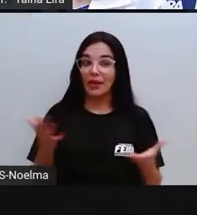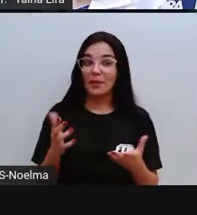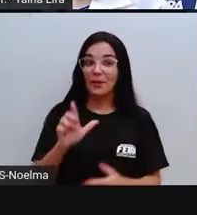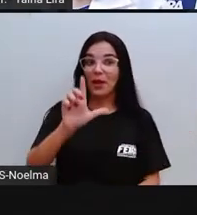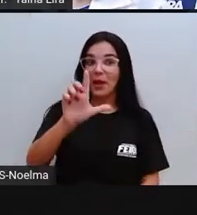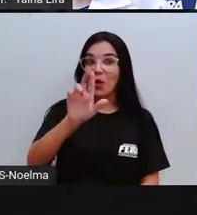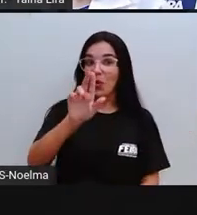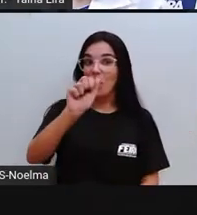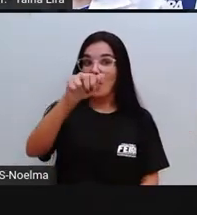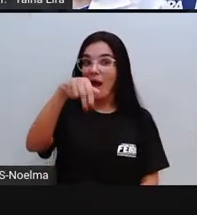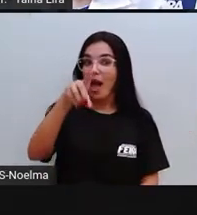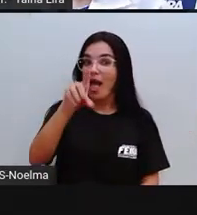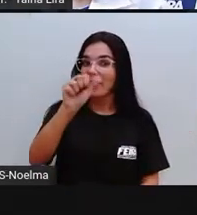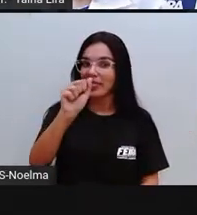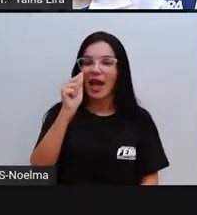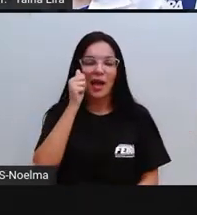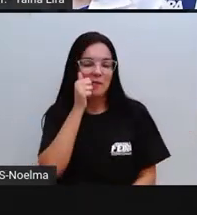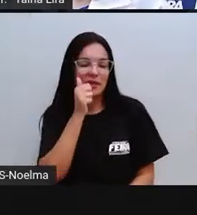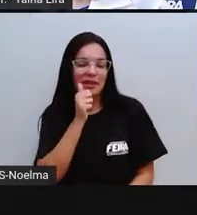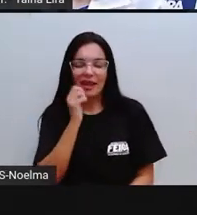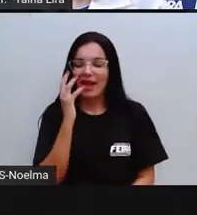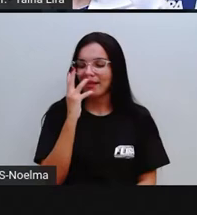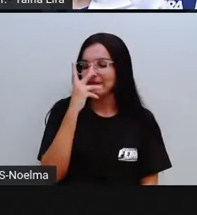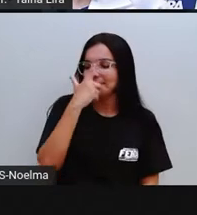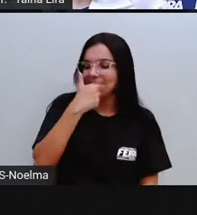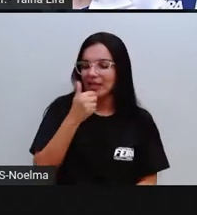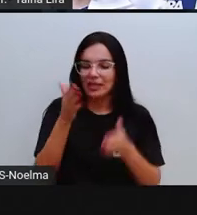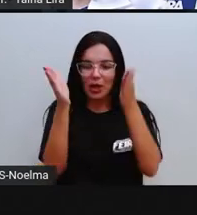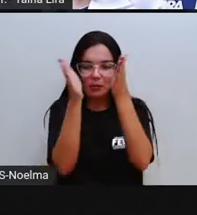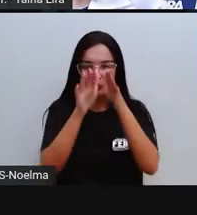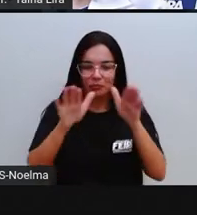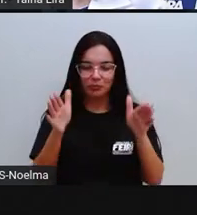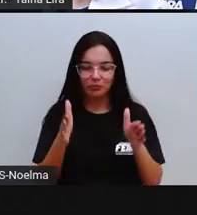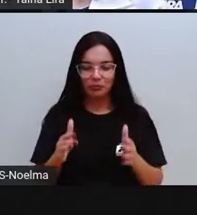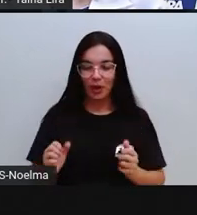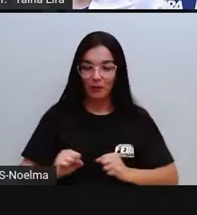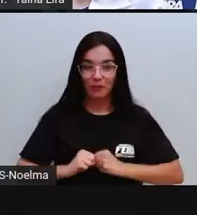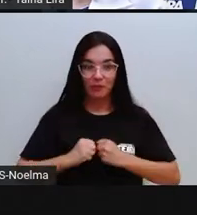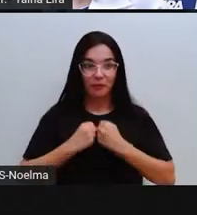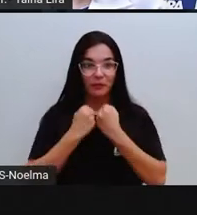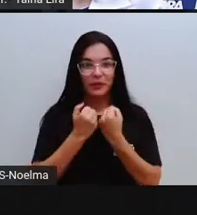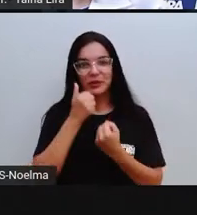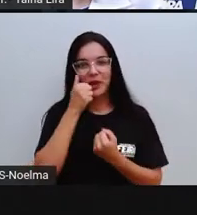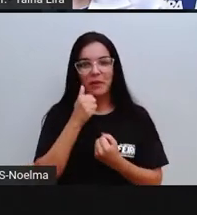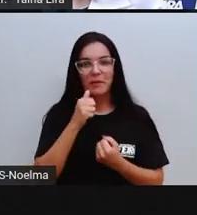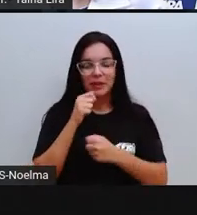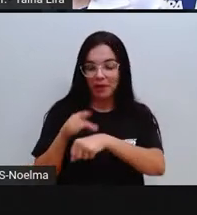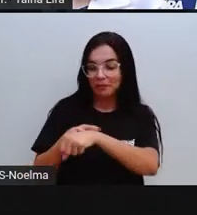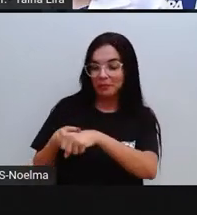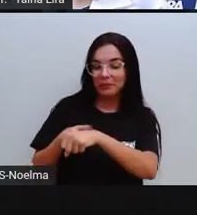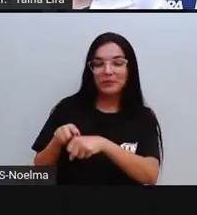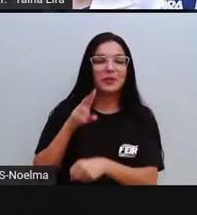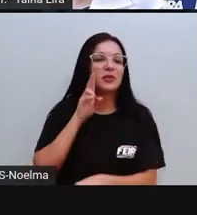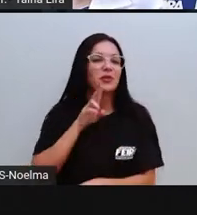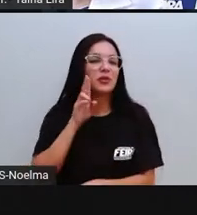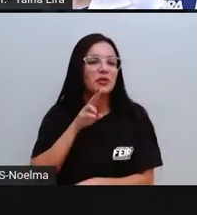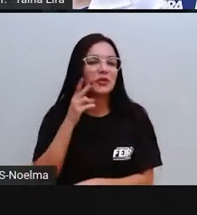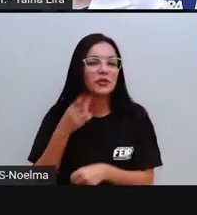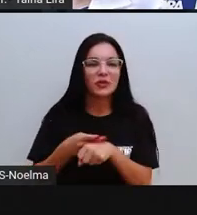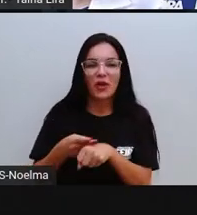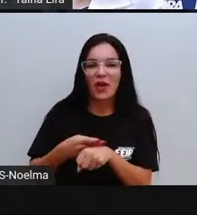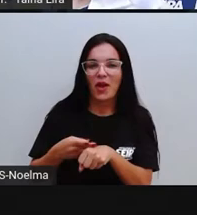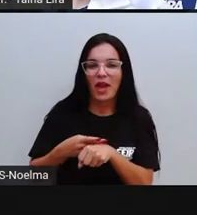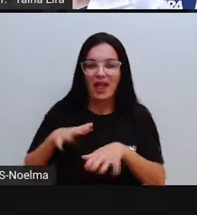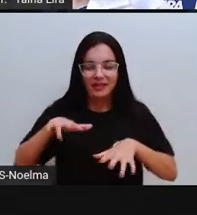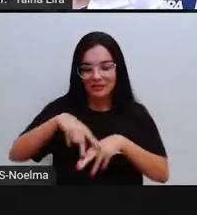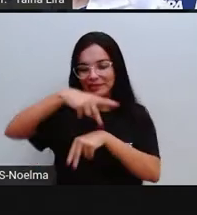Luanda é uma menina bonita, de corpo tão forte, menina do tom de chocolate. Dança como